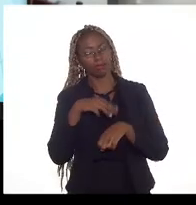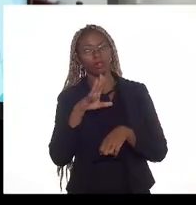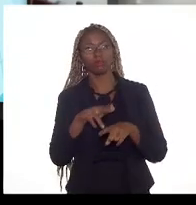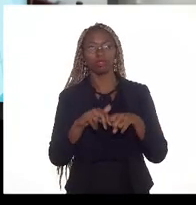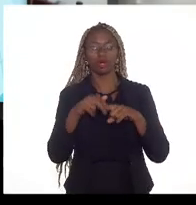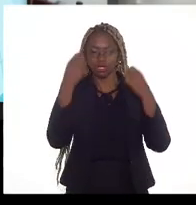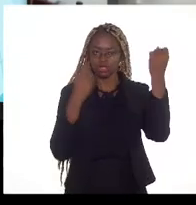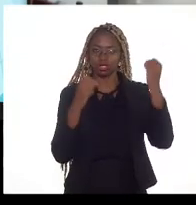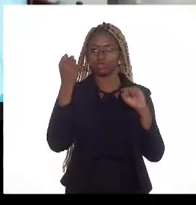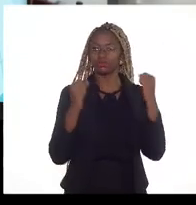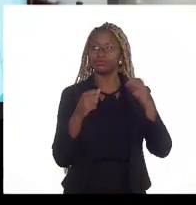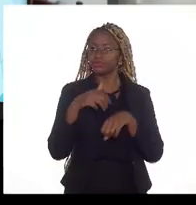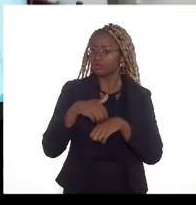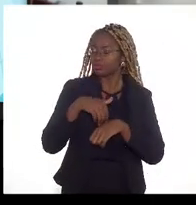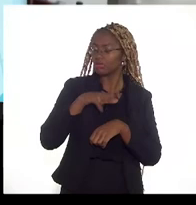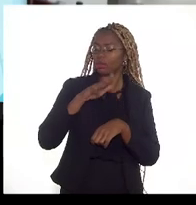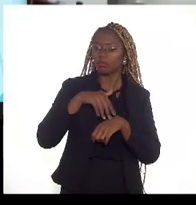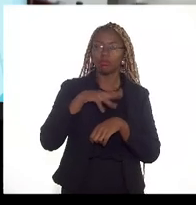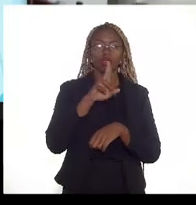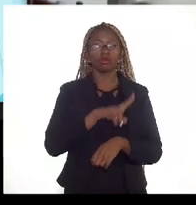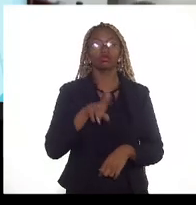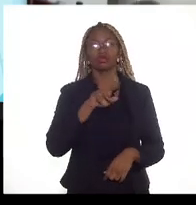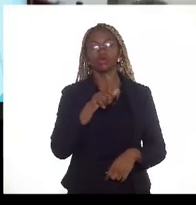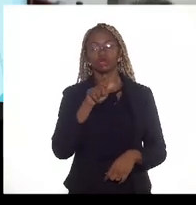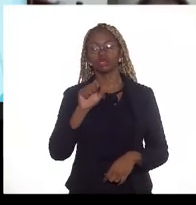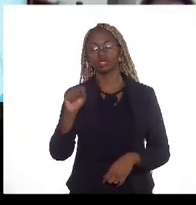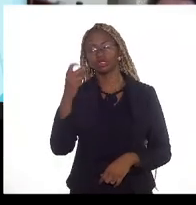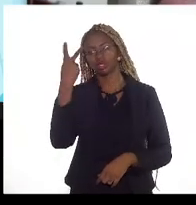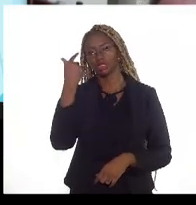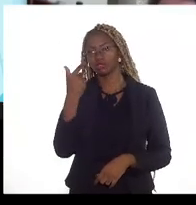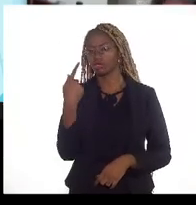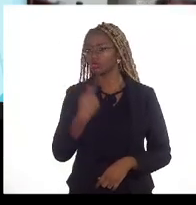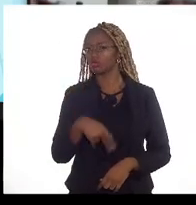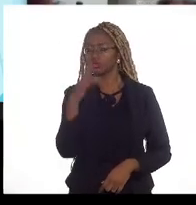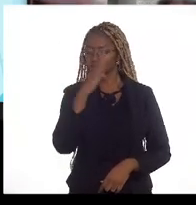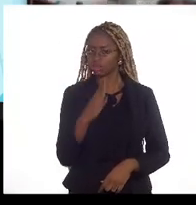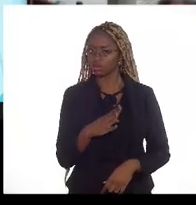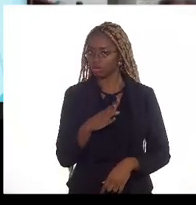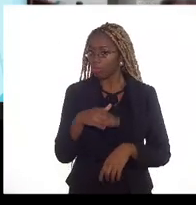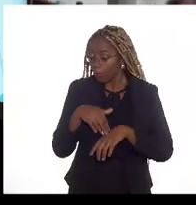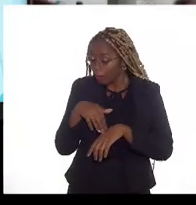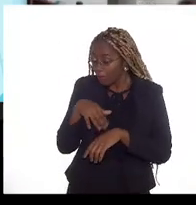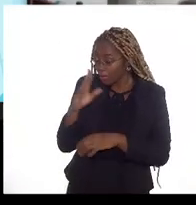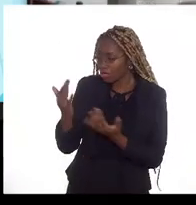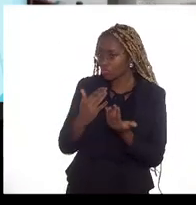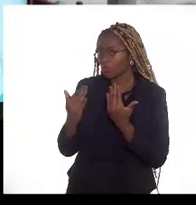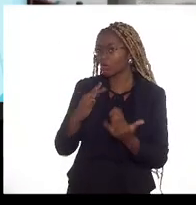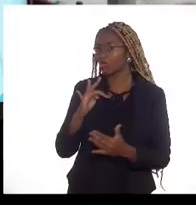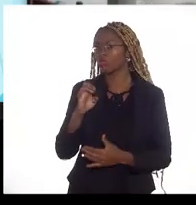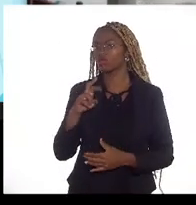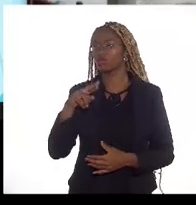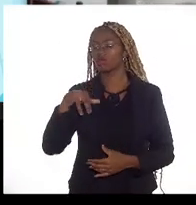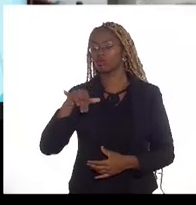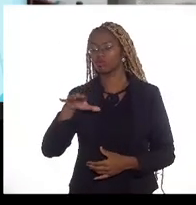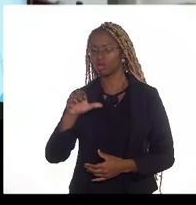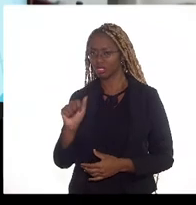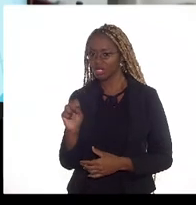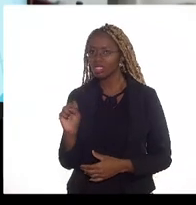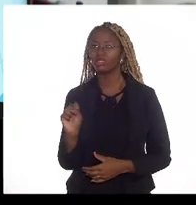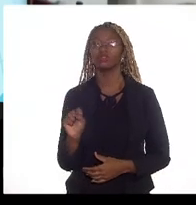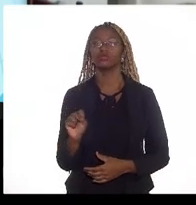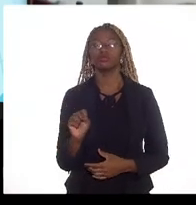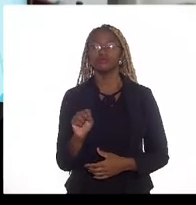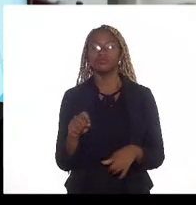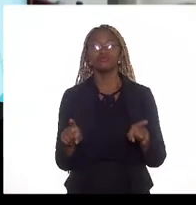demandante de gás natural do Brasil mais do que as térmicas em média os maiores